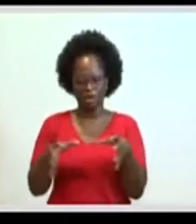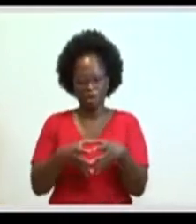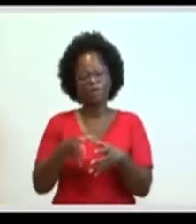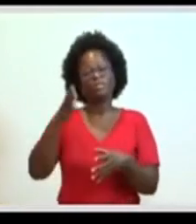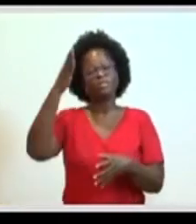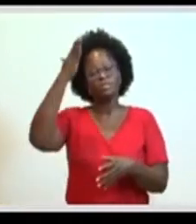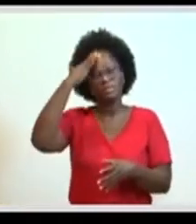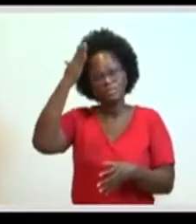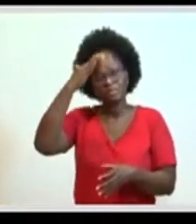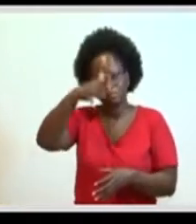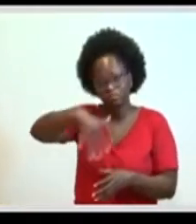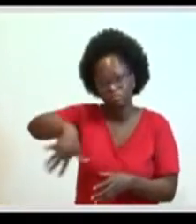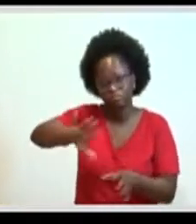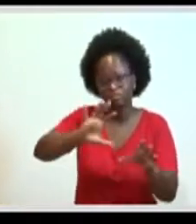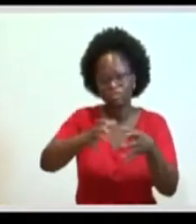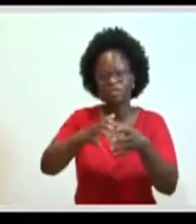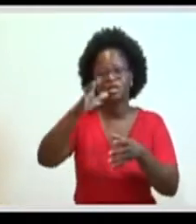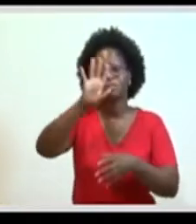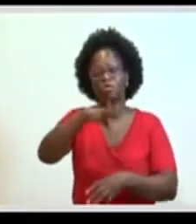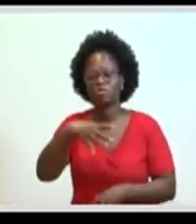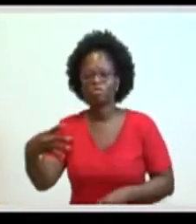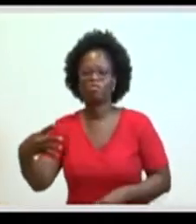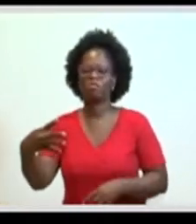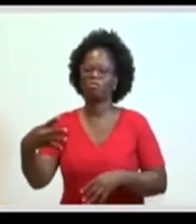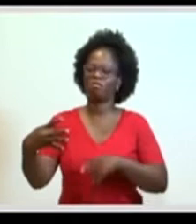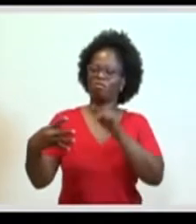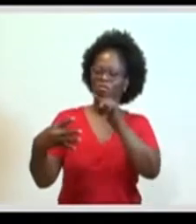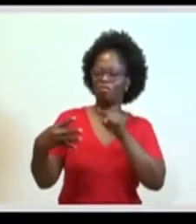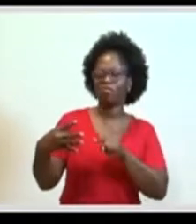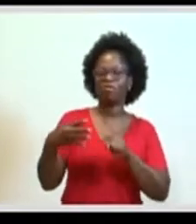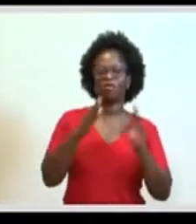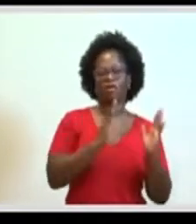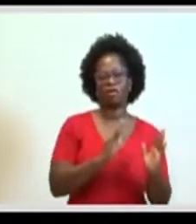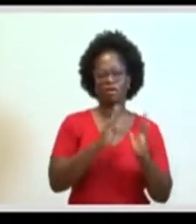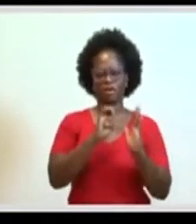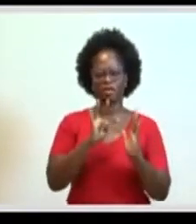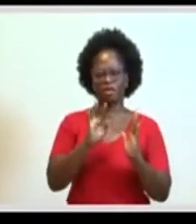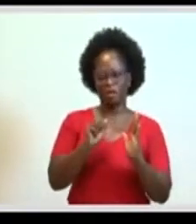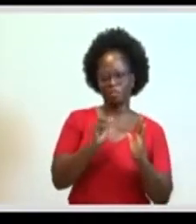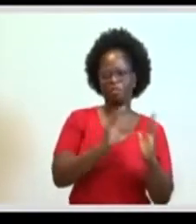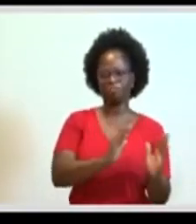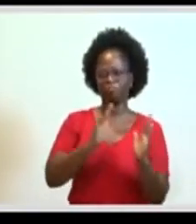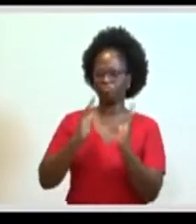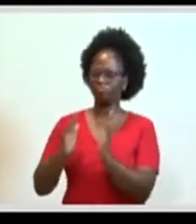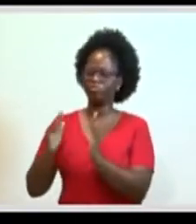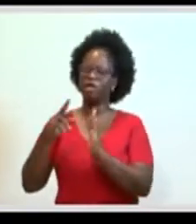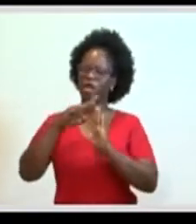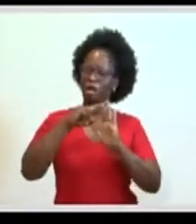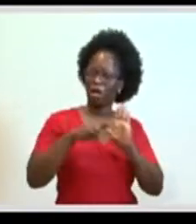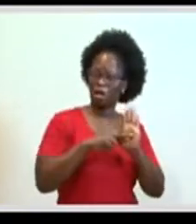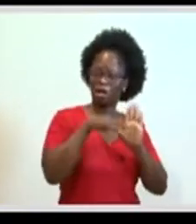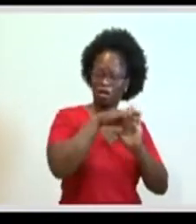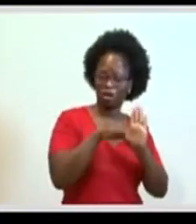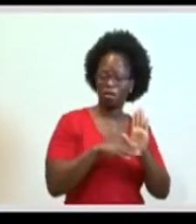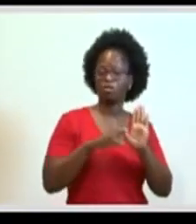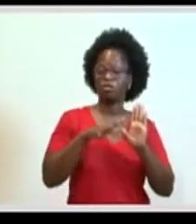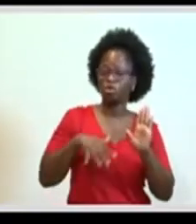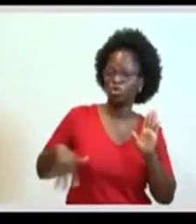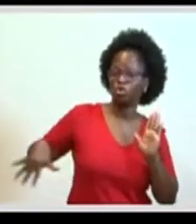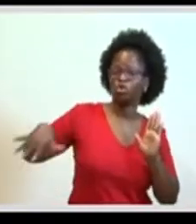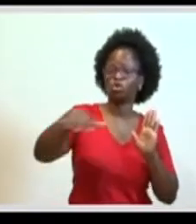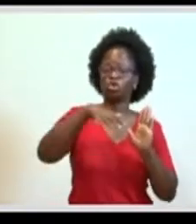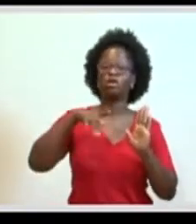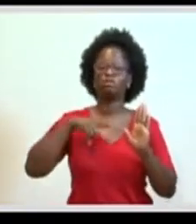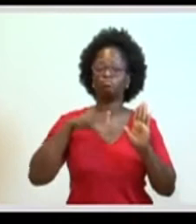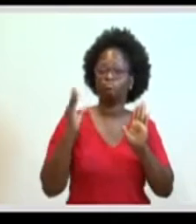saiba que todo esse calendário, todas as etapas do processo, as regras gerais que estão